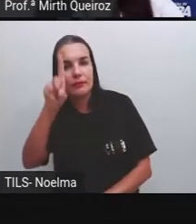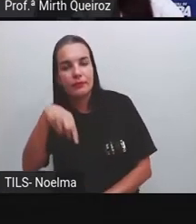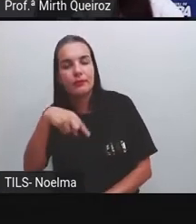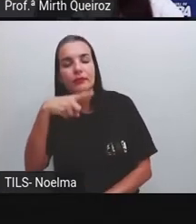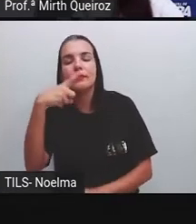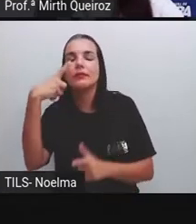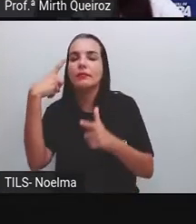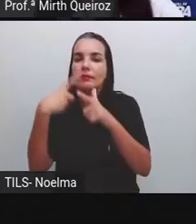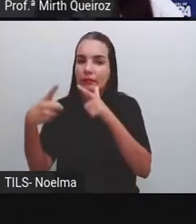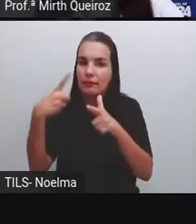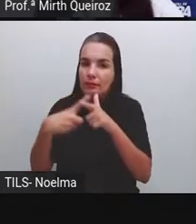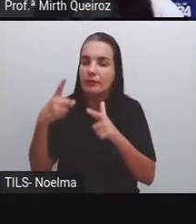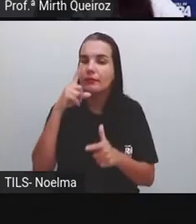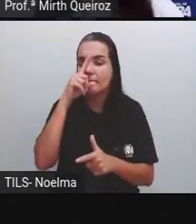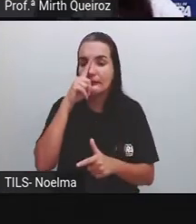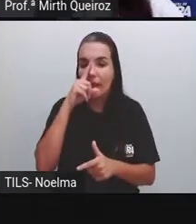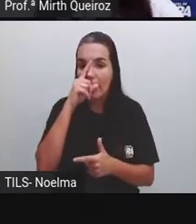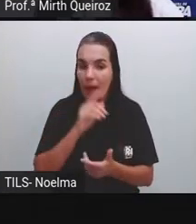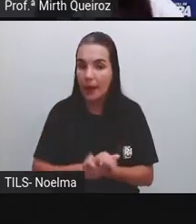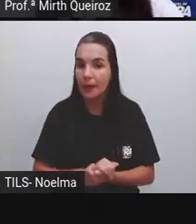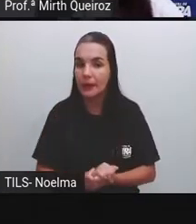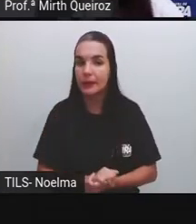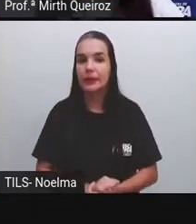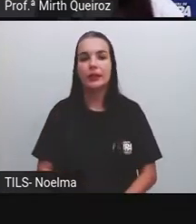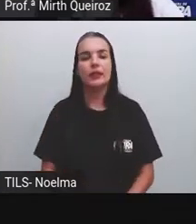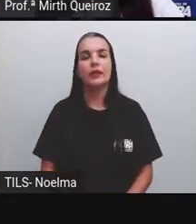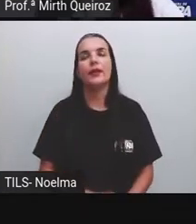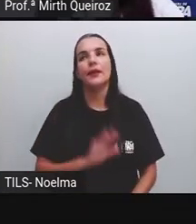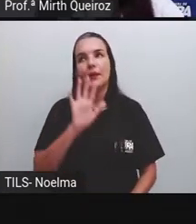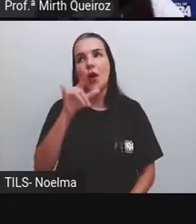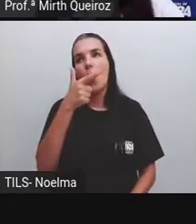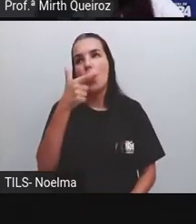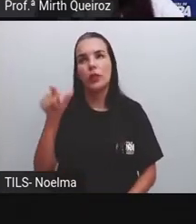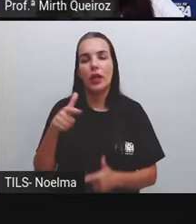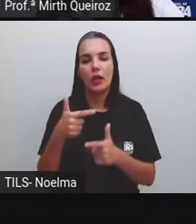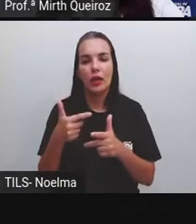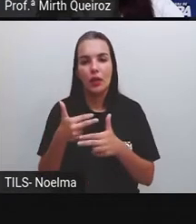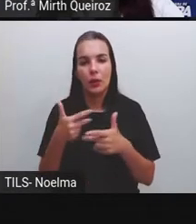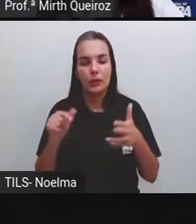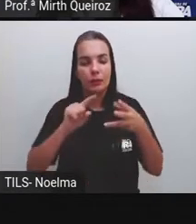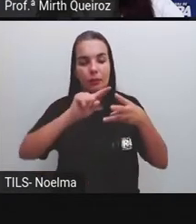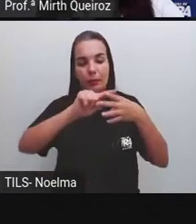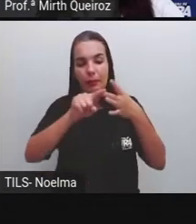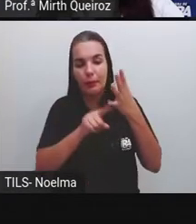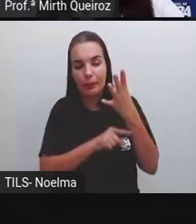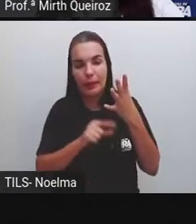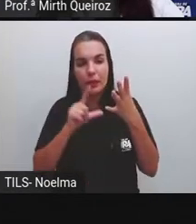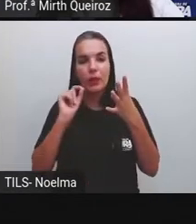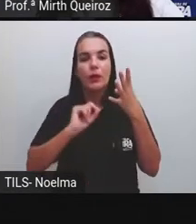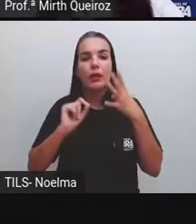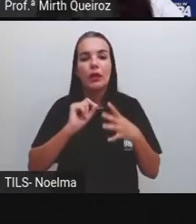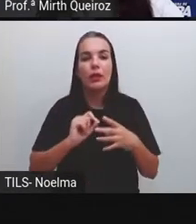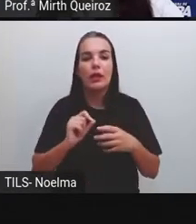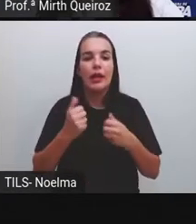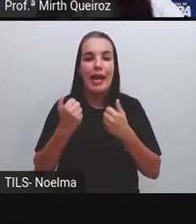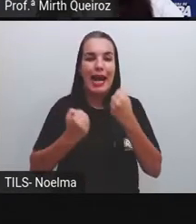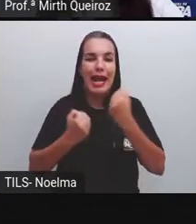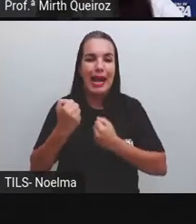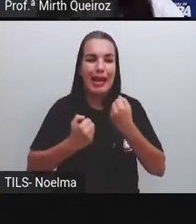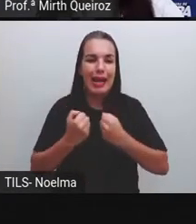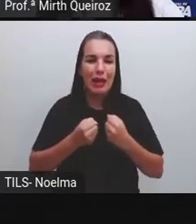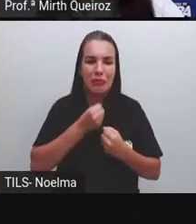Grande quantidade de veículos, muitos, muito velhos, causando, assim, uma emissão ainda mais expressiva de gás poluentes na